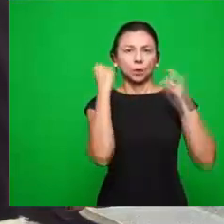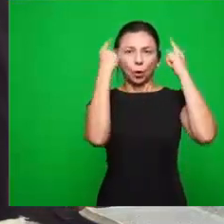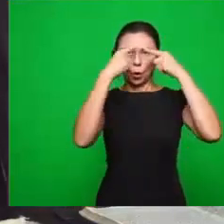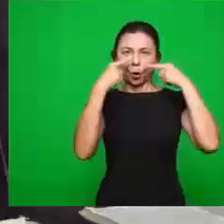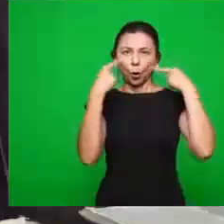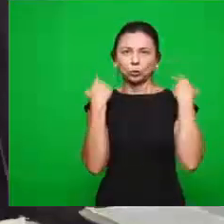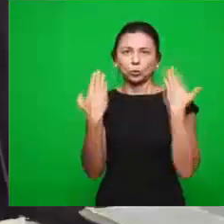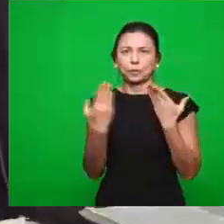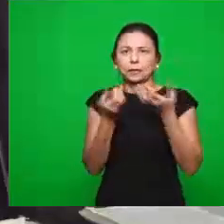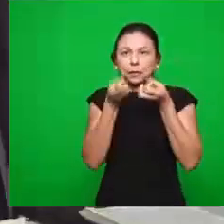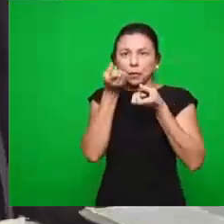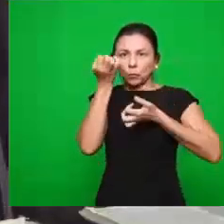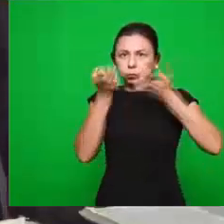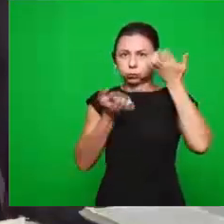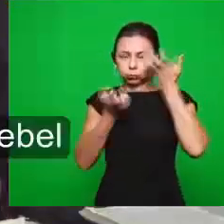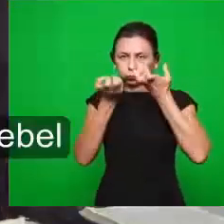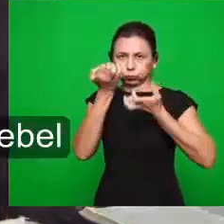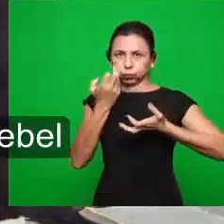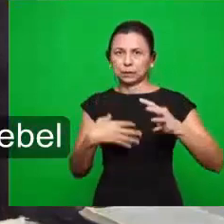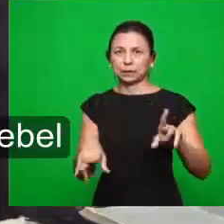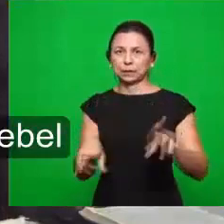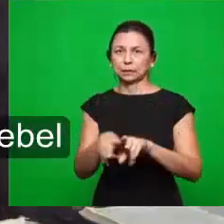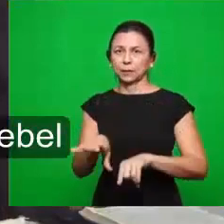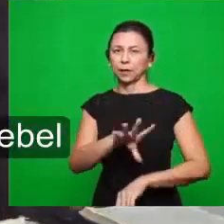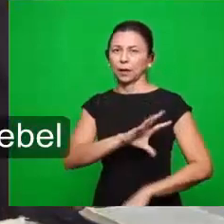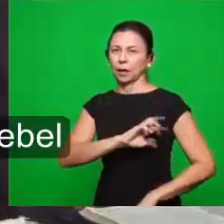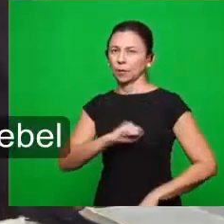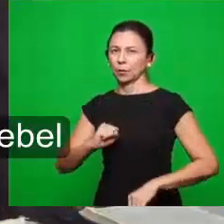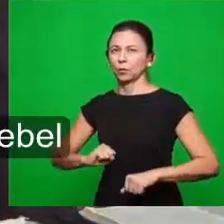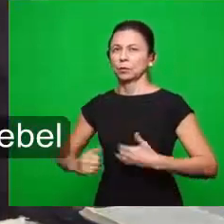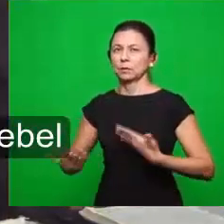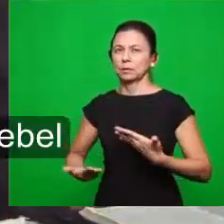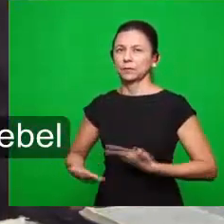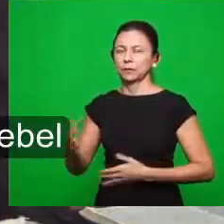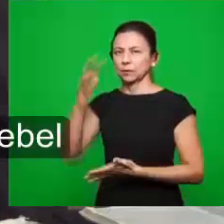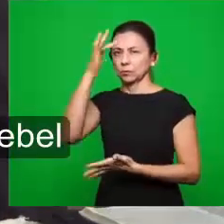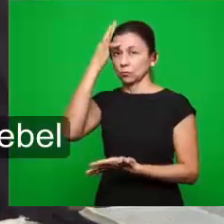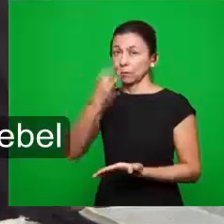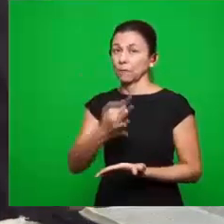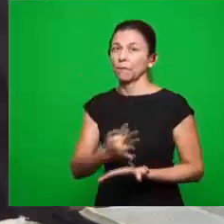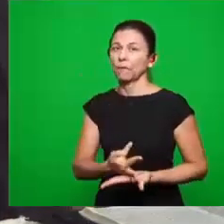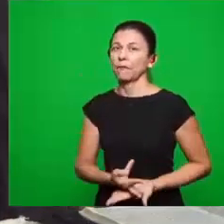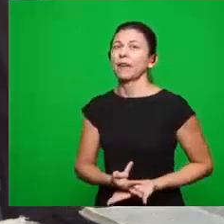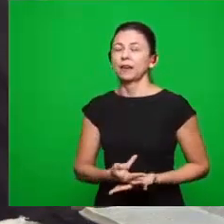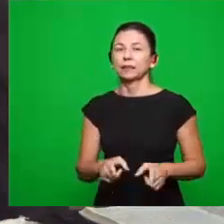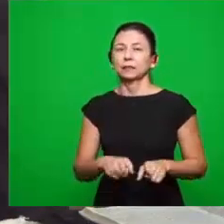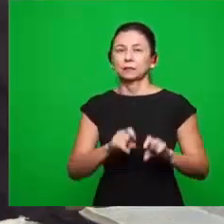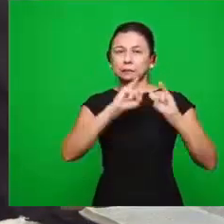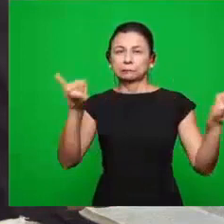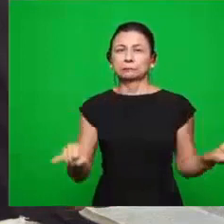como chama de fogo. E também, amor, serviço e fé, no versículo 19, Toleras Jezabel,